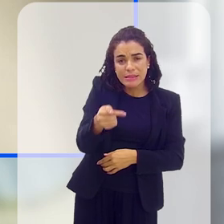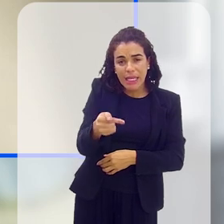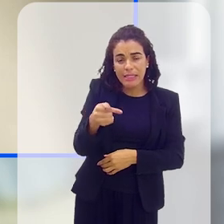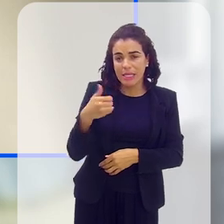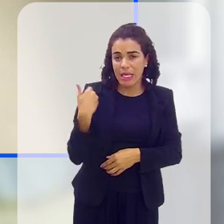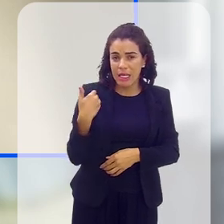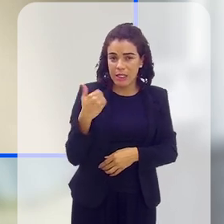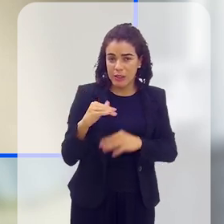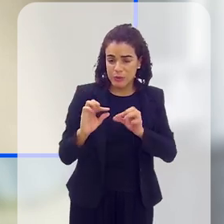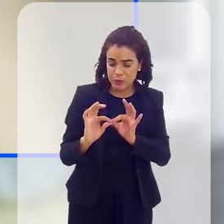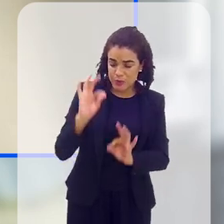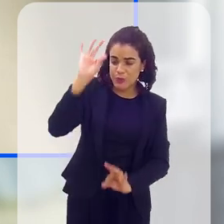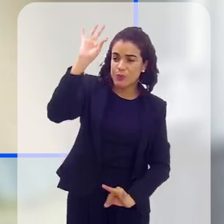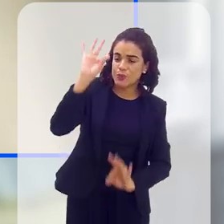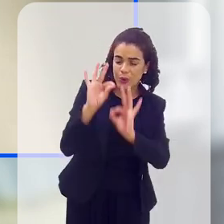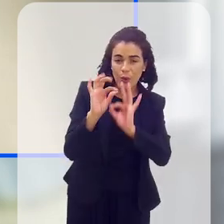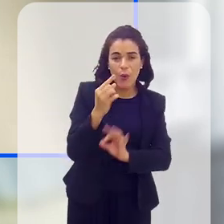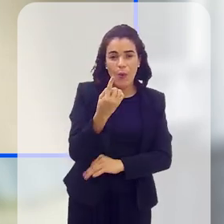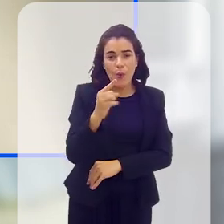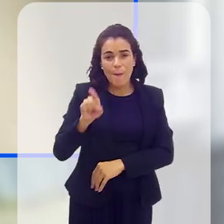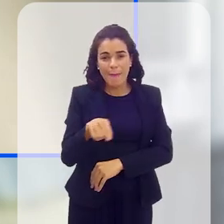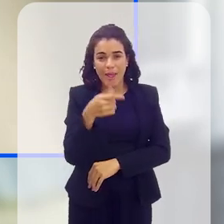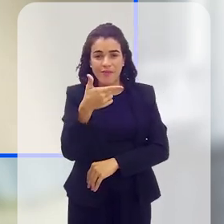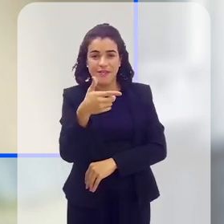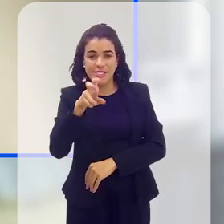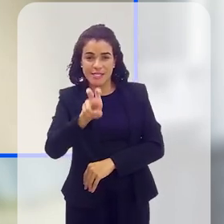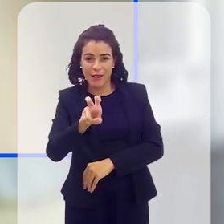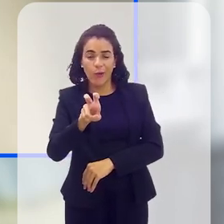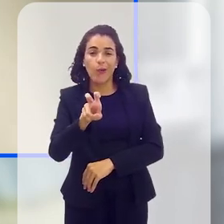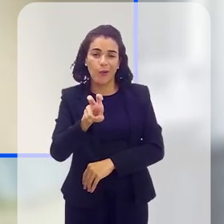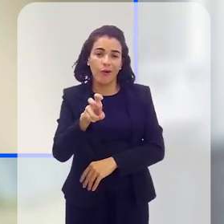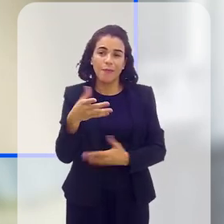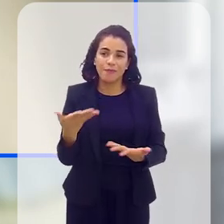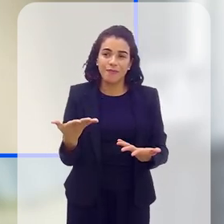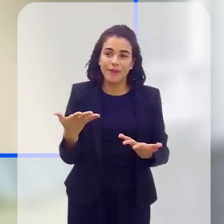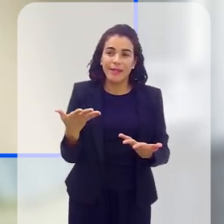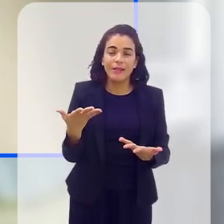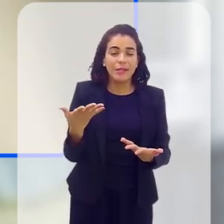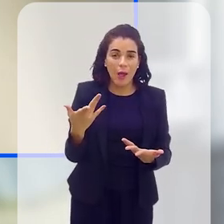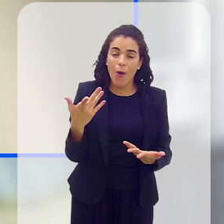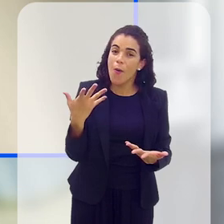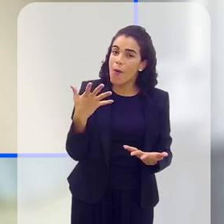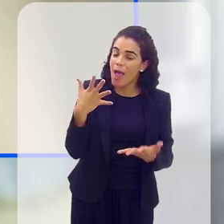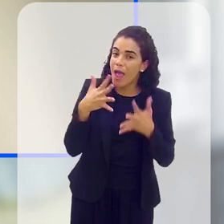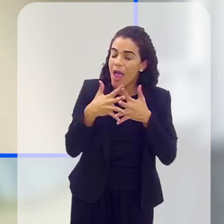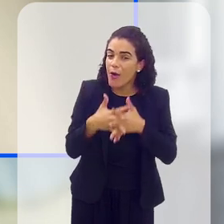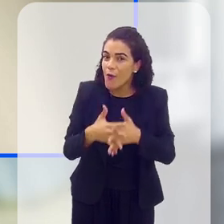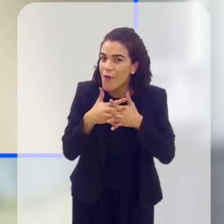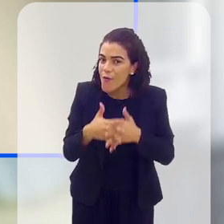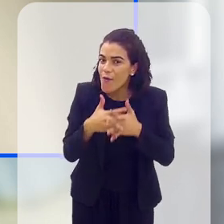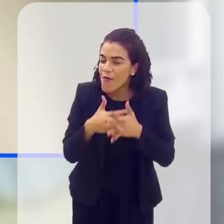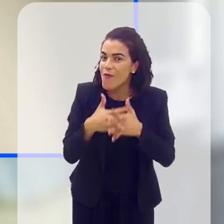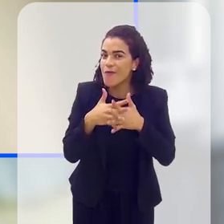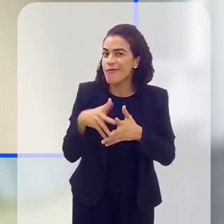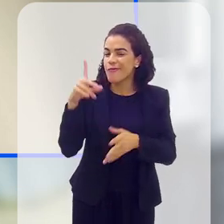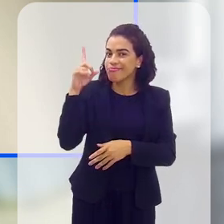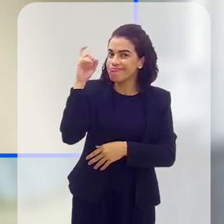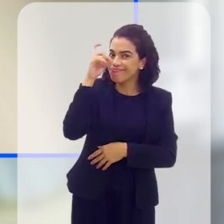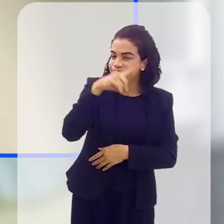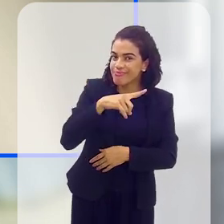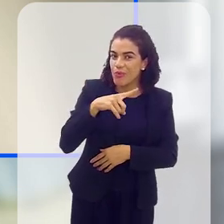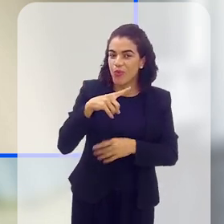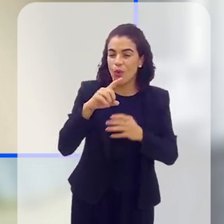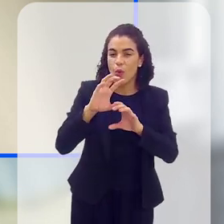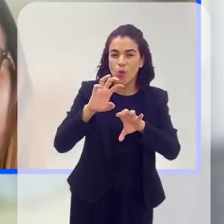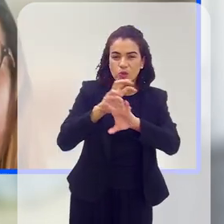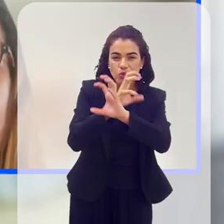tendo um metro e vinte e cinco e com 53 quilos, então, é muito confuso, entendeu?